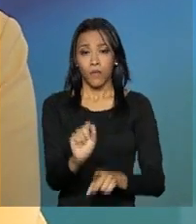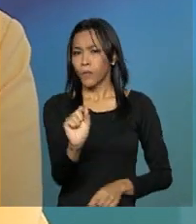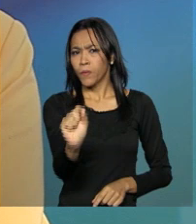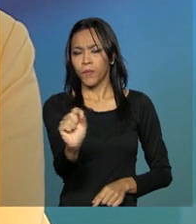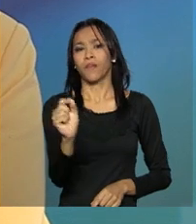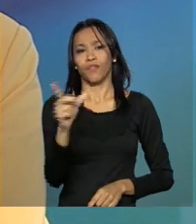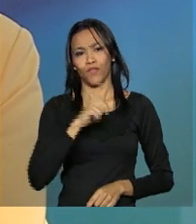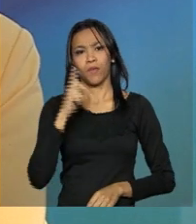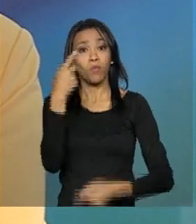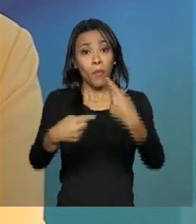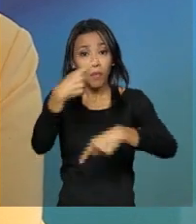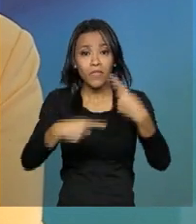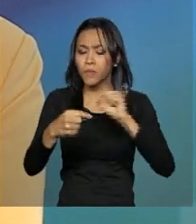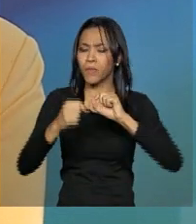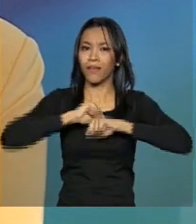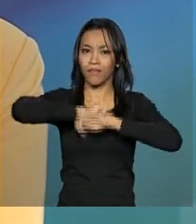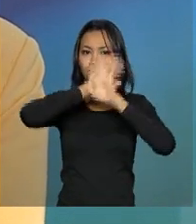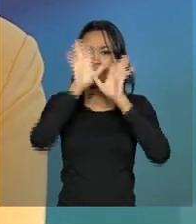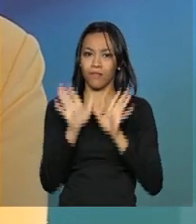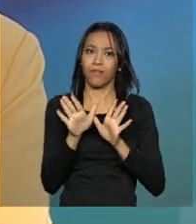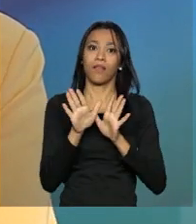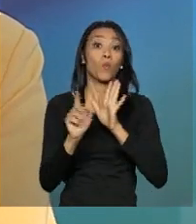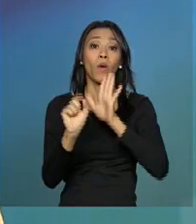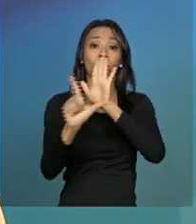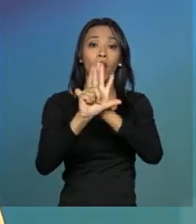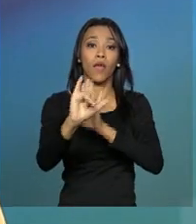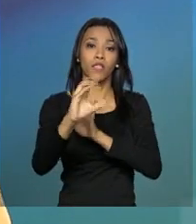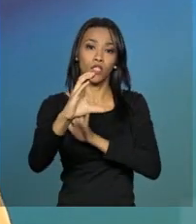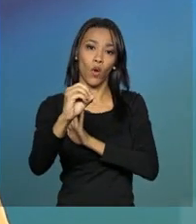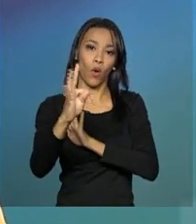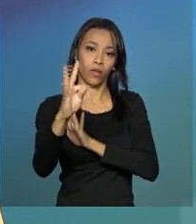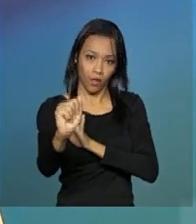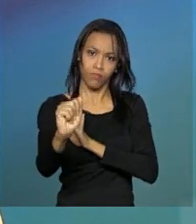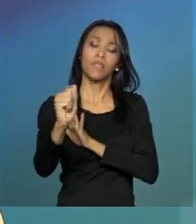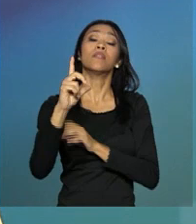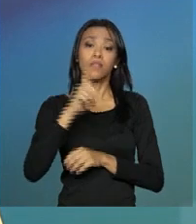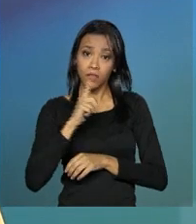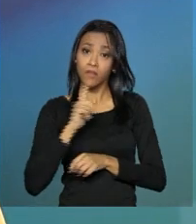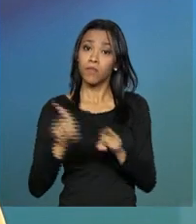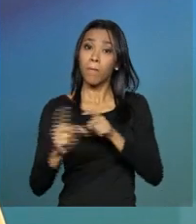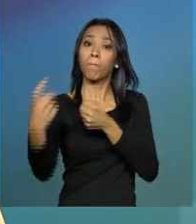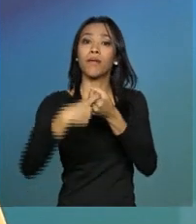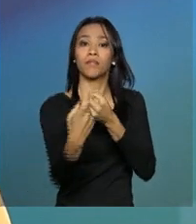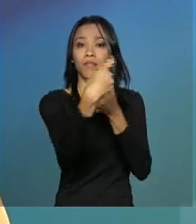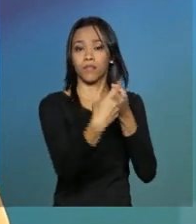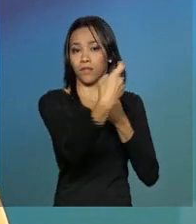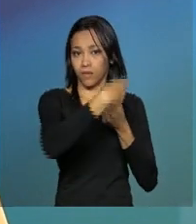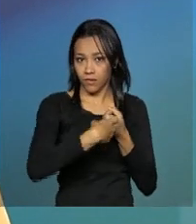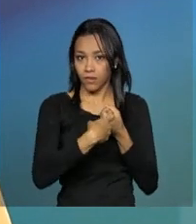tivemos uma política muito clara no que se refere à lei de cotas. Fizemos parcerias também, fizemos parcerias,